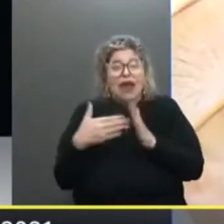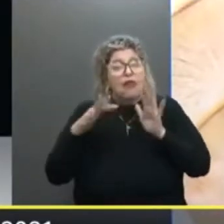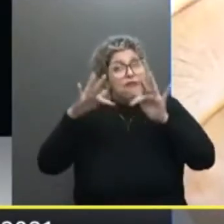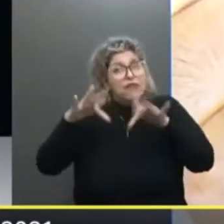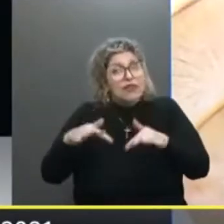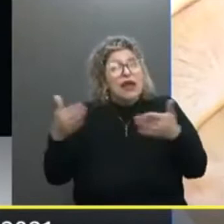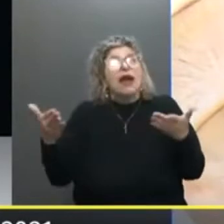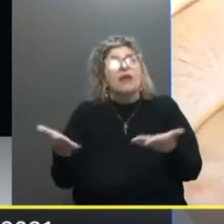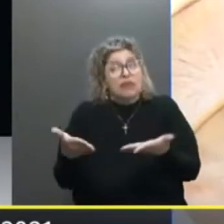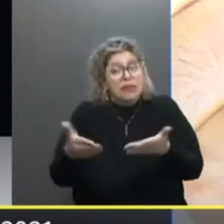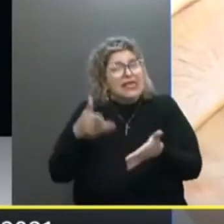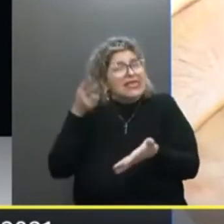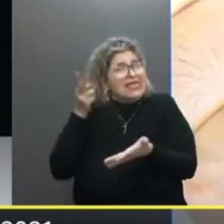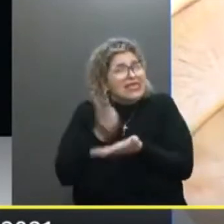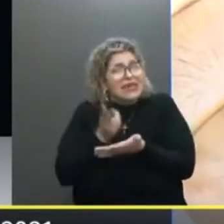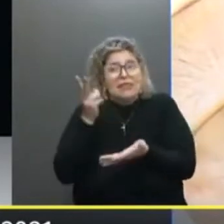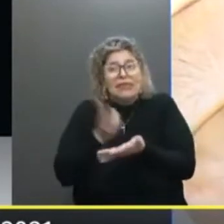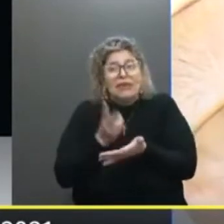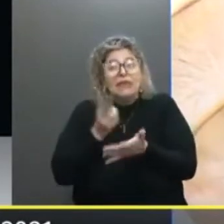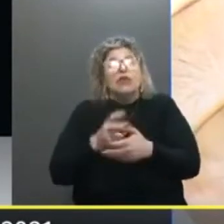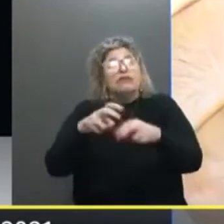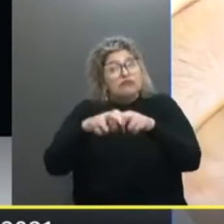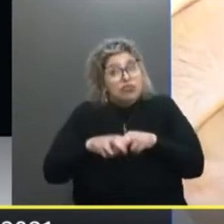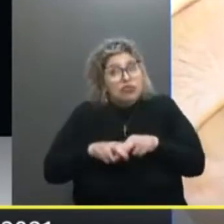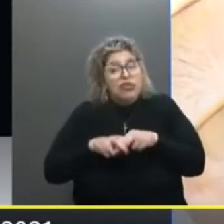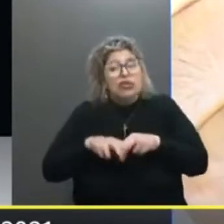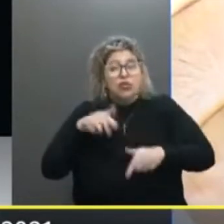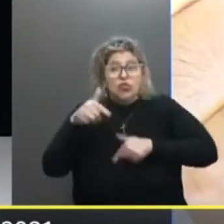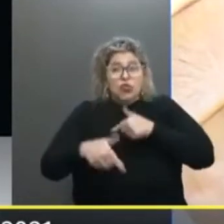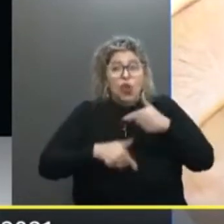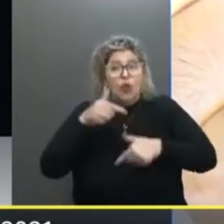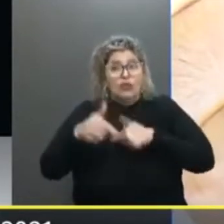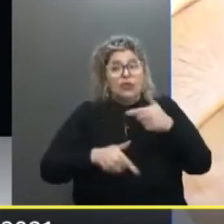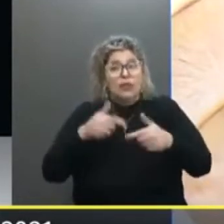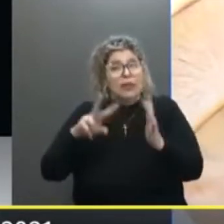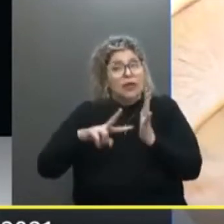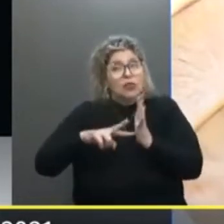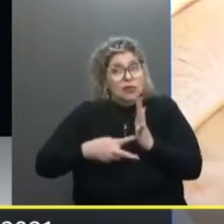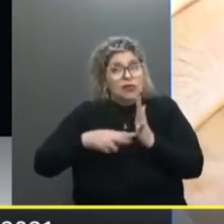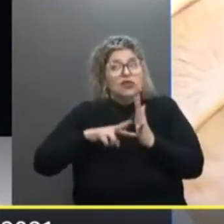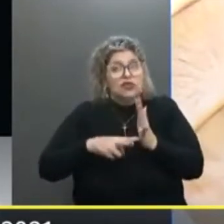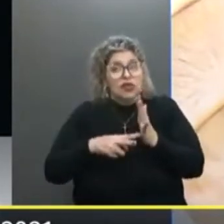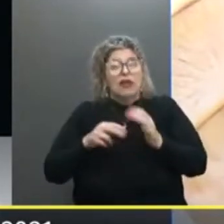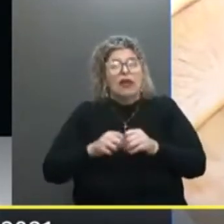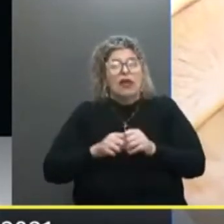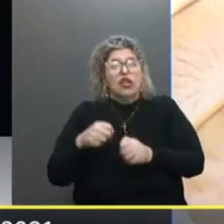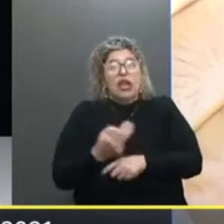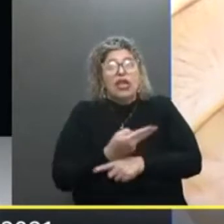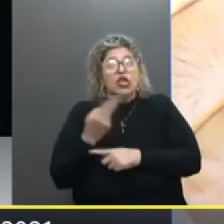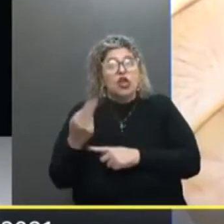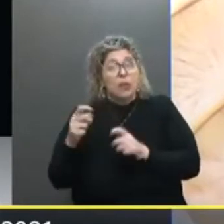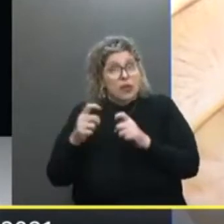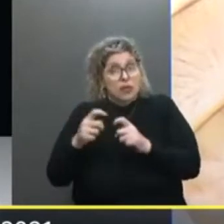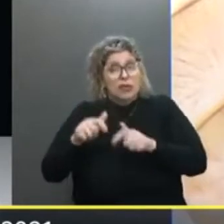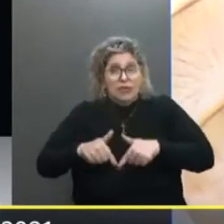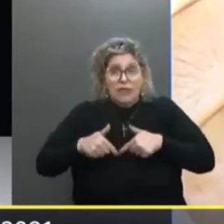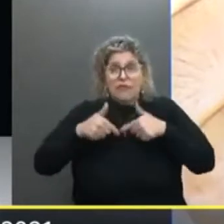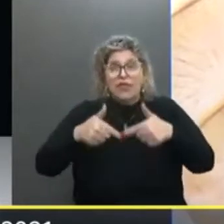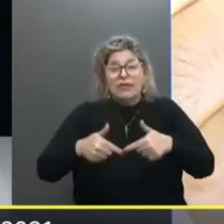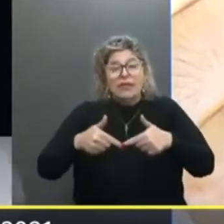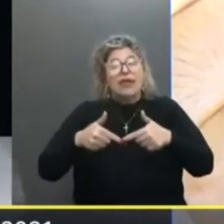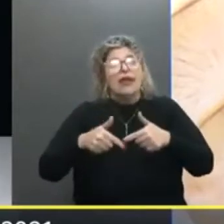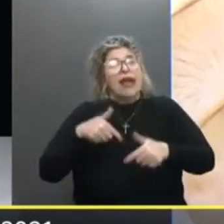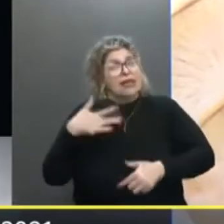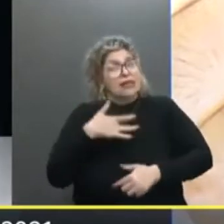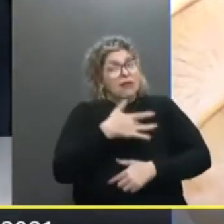final Da mesma Nós teremos Justamente por isso A nossa ação Como sindicato Foi em nome Dos médicos Defender a saúde